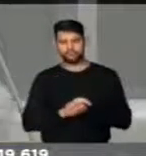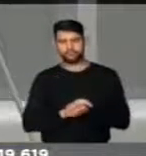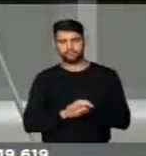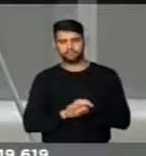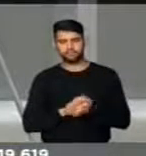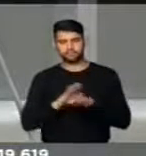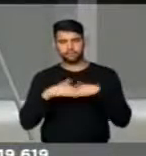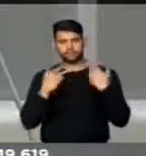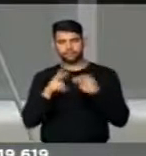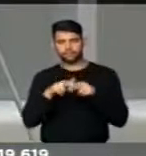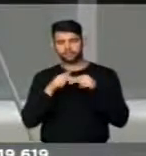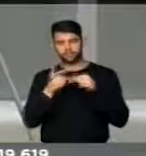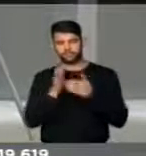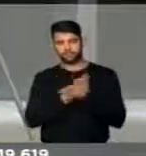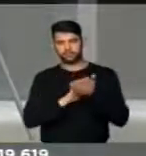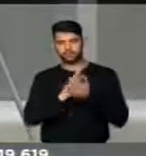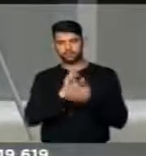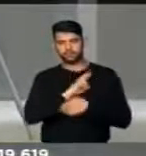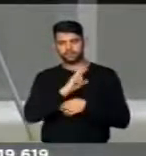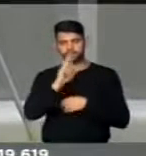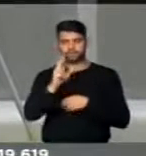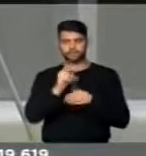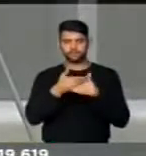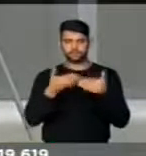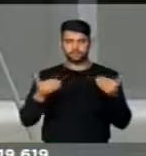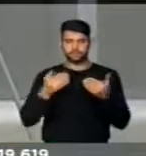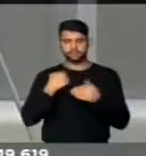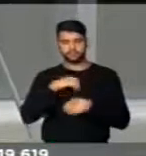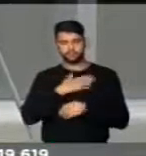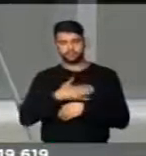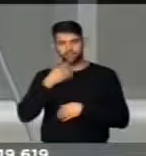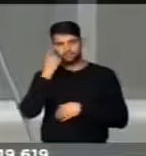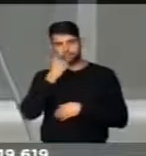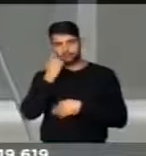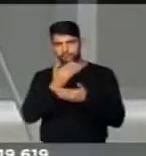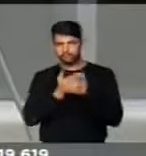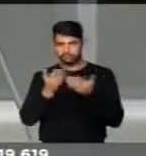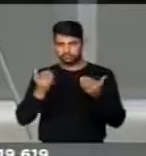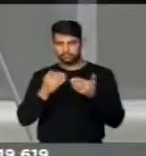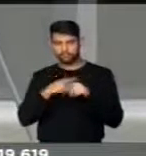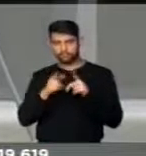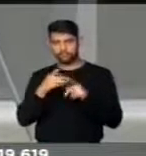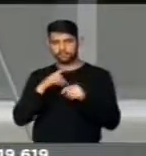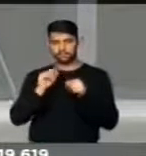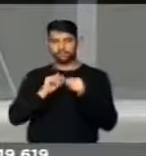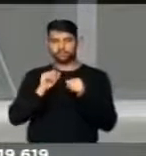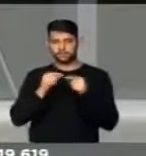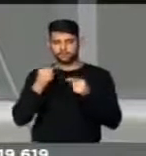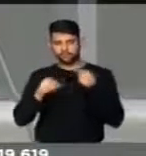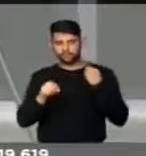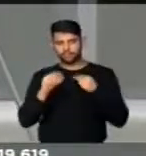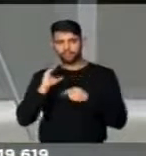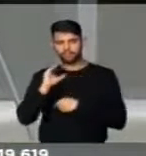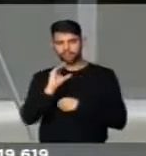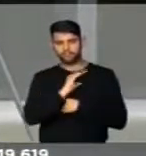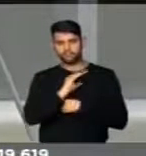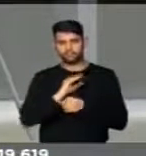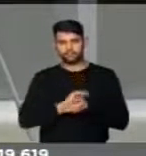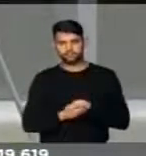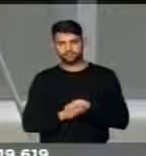Então, a questão aqui não é religiosa, nobre deputada. Agora, eu estou aqui para falar contra a comissão.